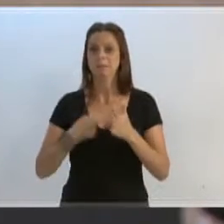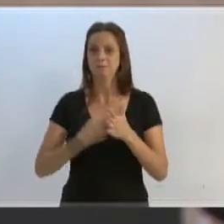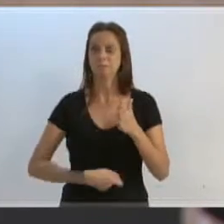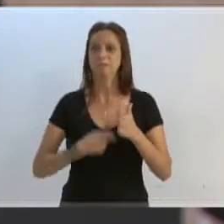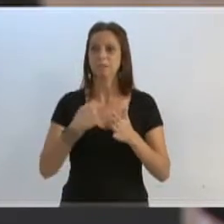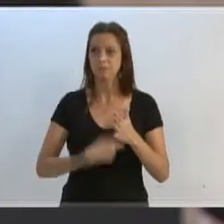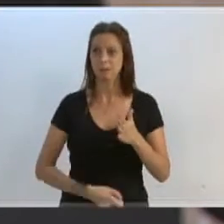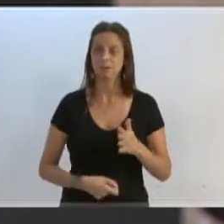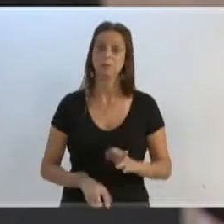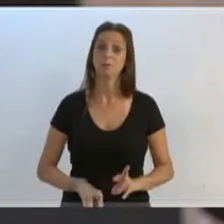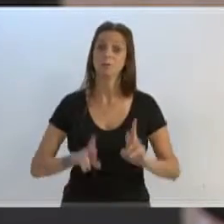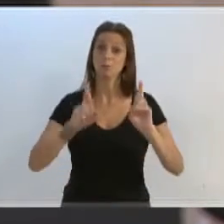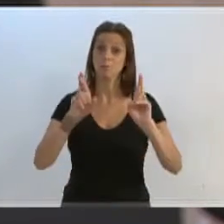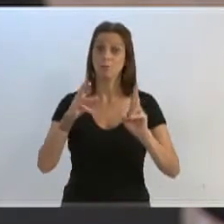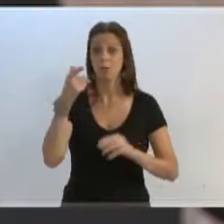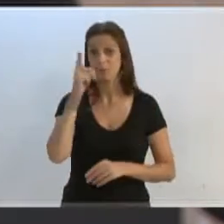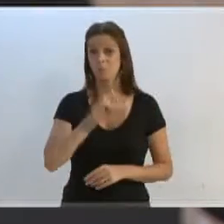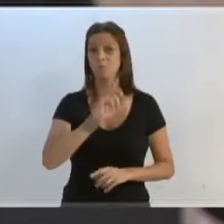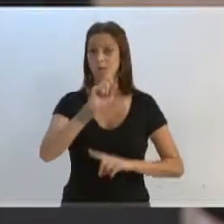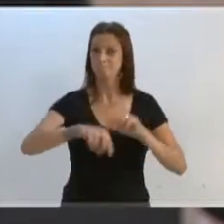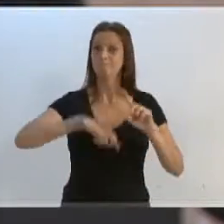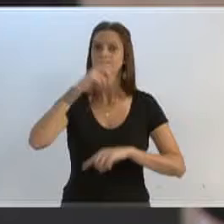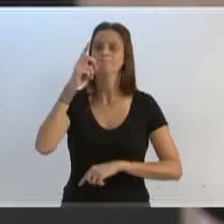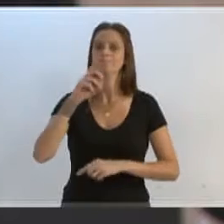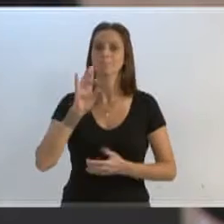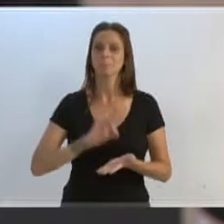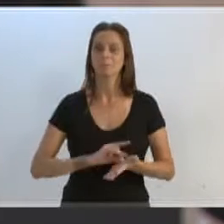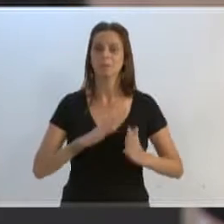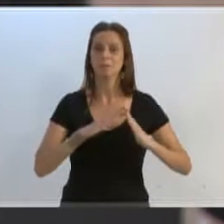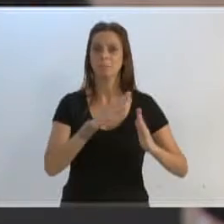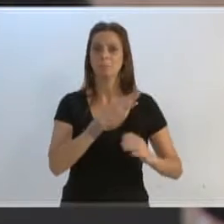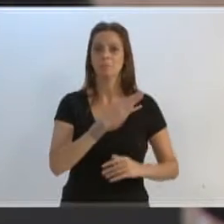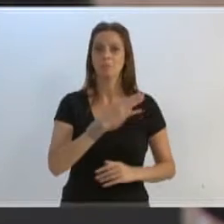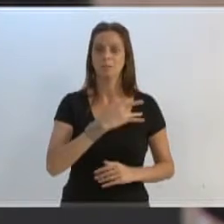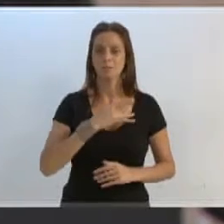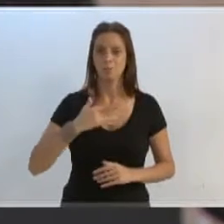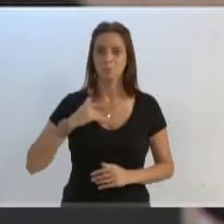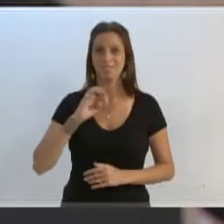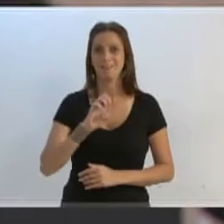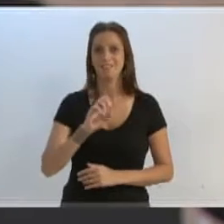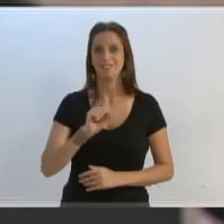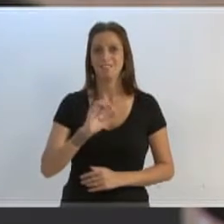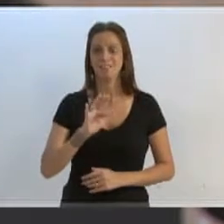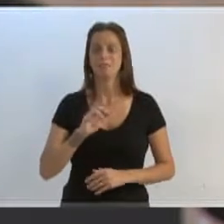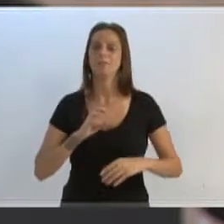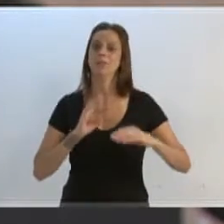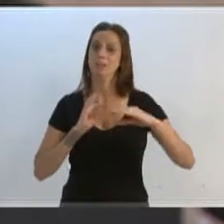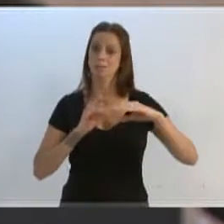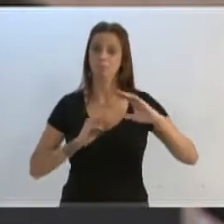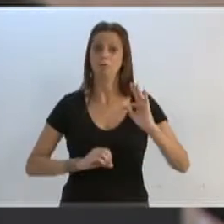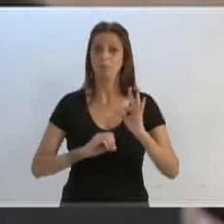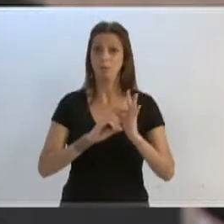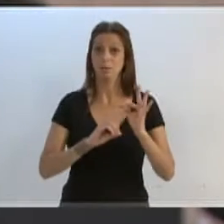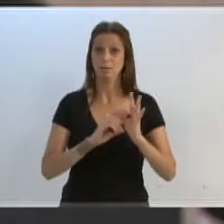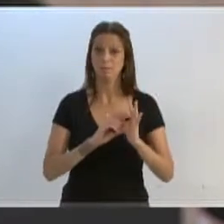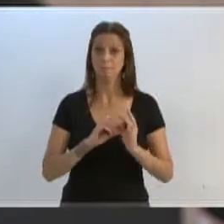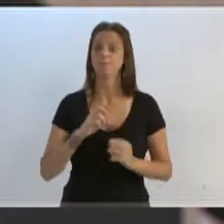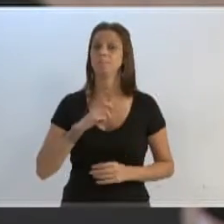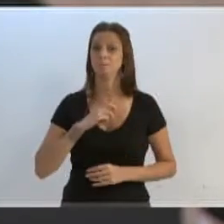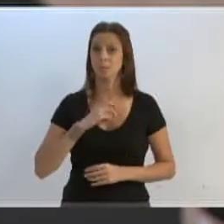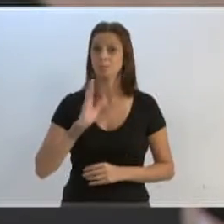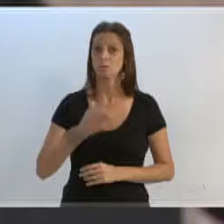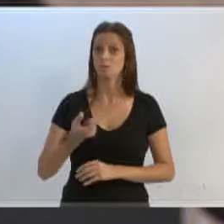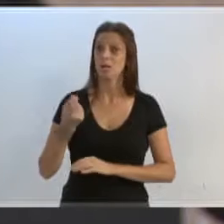a gente espera ter êxito, em prol da USF Aço Miller, na região da Fortaleza. Nós temos uma alocação de emenda